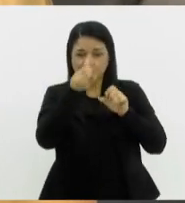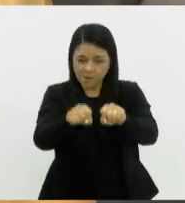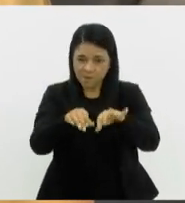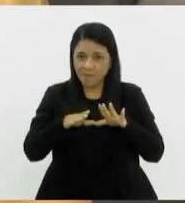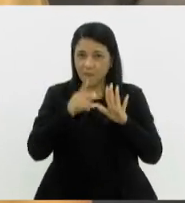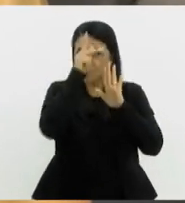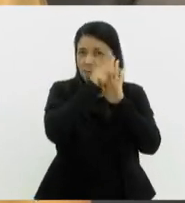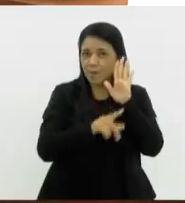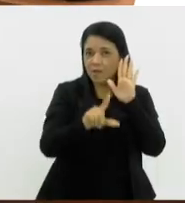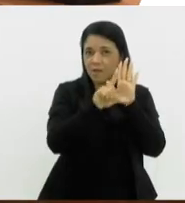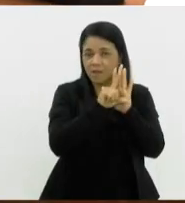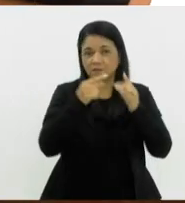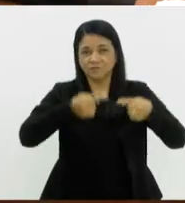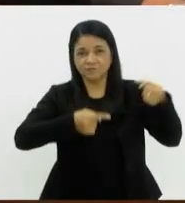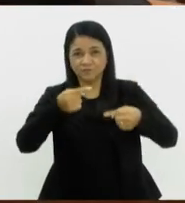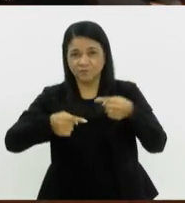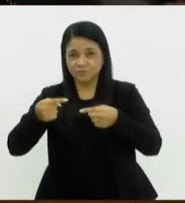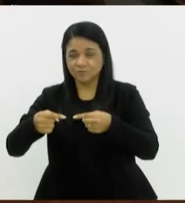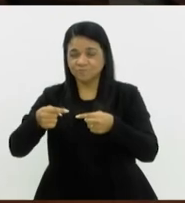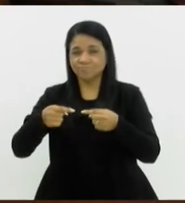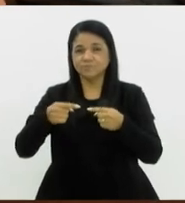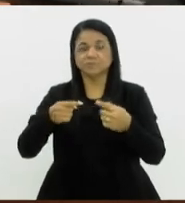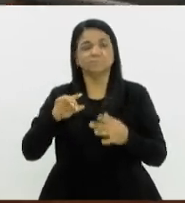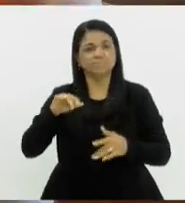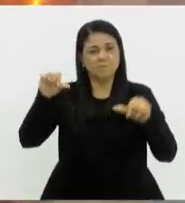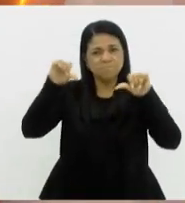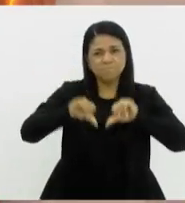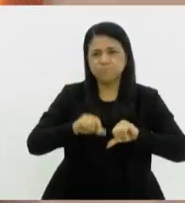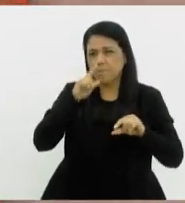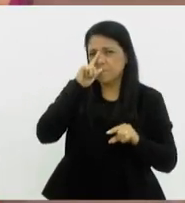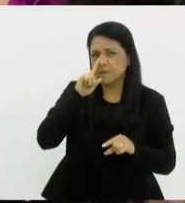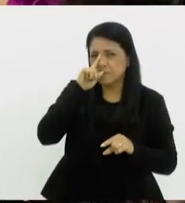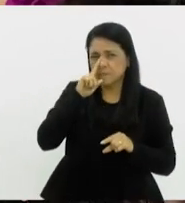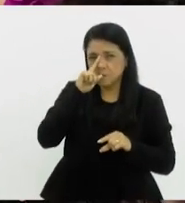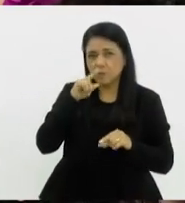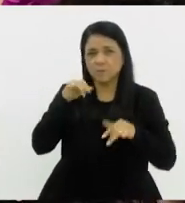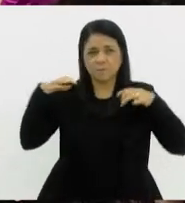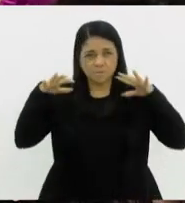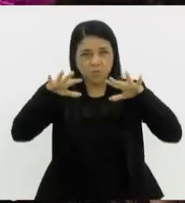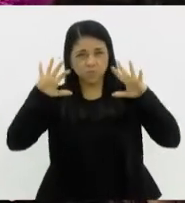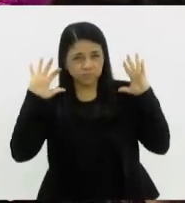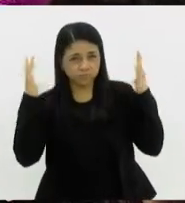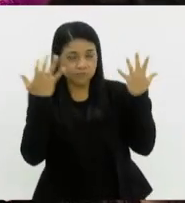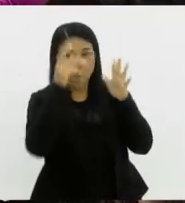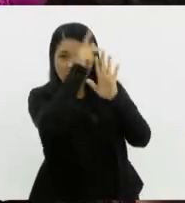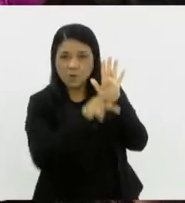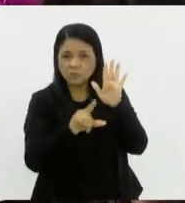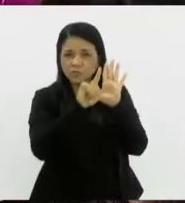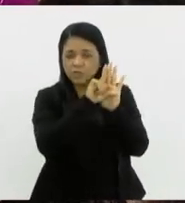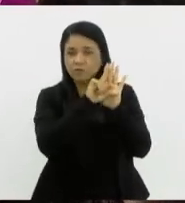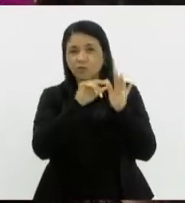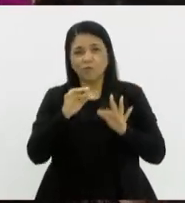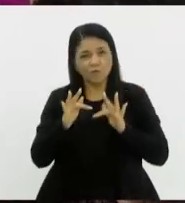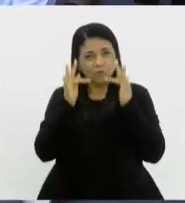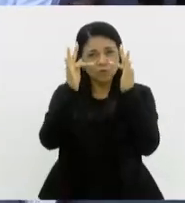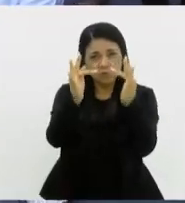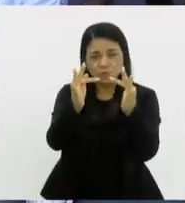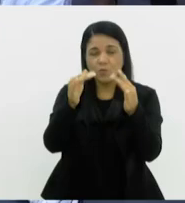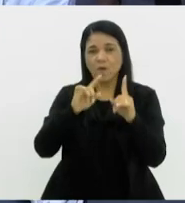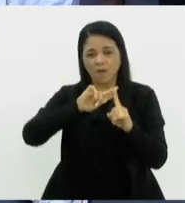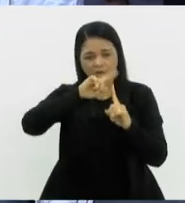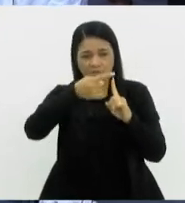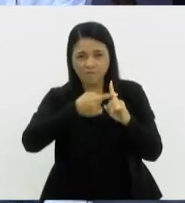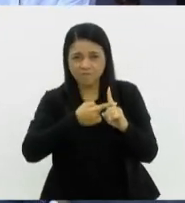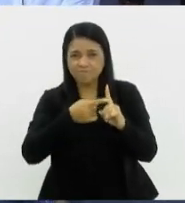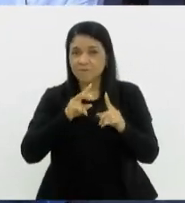cria estatuto das vítimas de calamidades públicas. Projeto Gerando Futuro abre vagas para gestantes